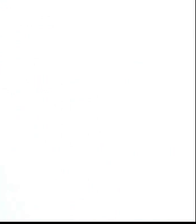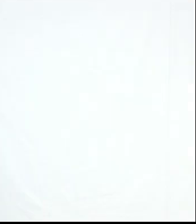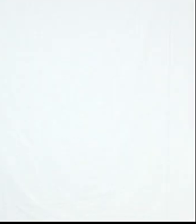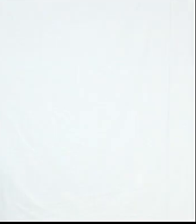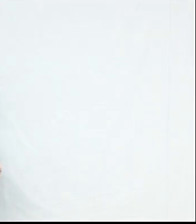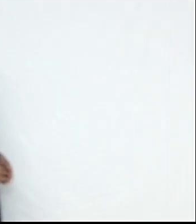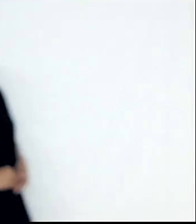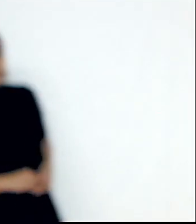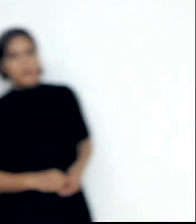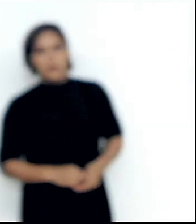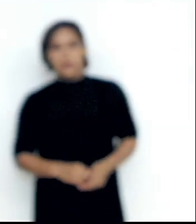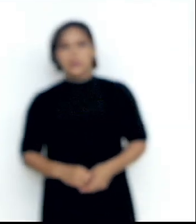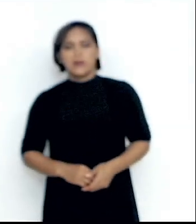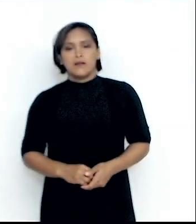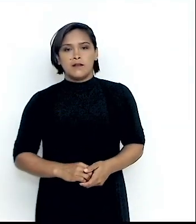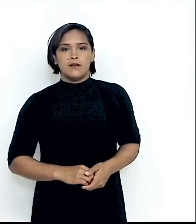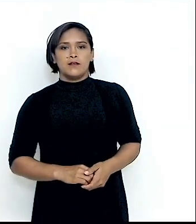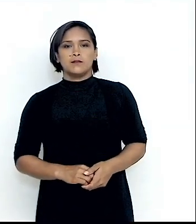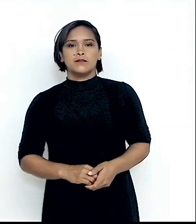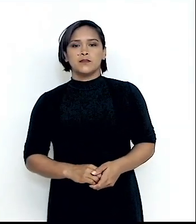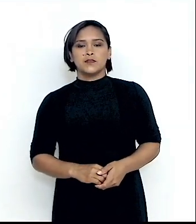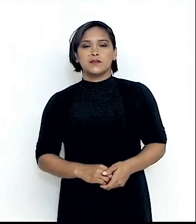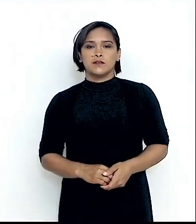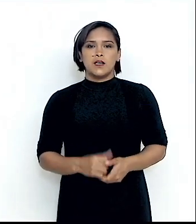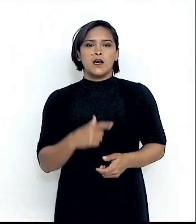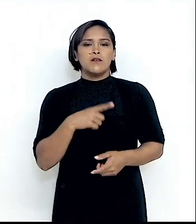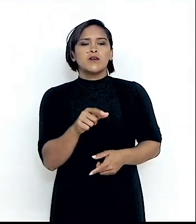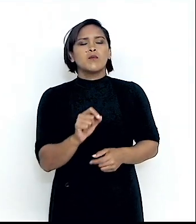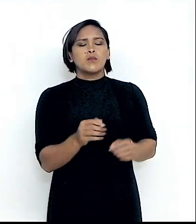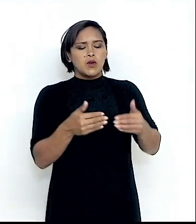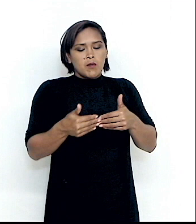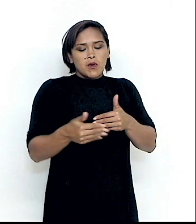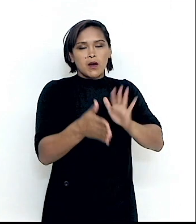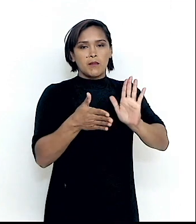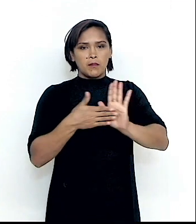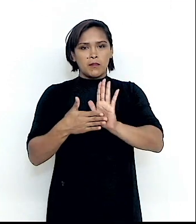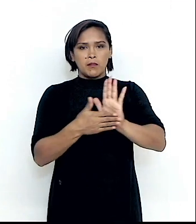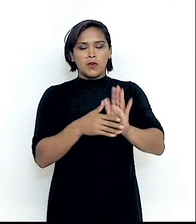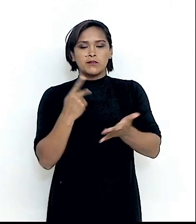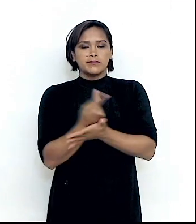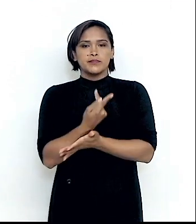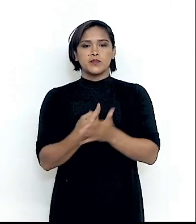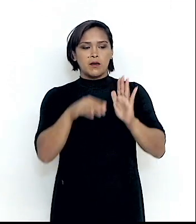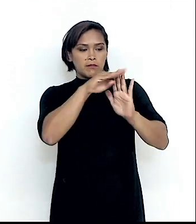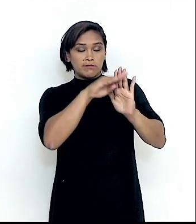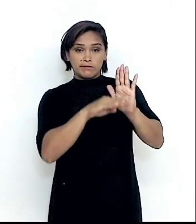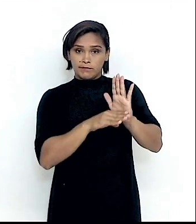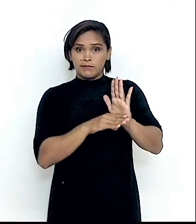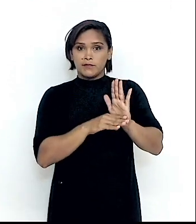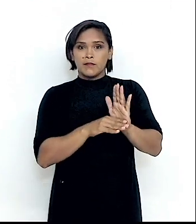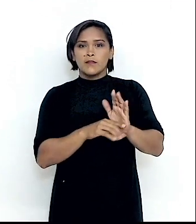Unidas, ficamos como aquele condomínio que faz uma série de propostas, mas